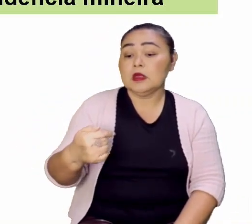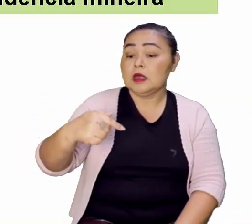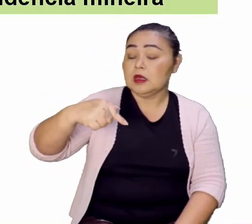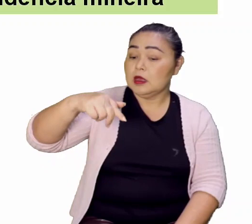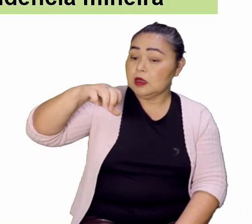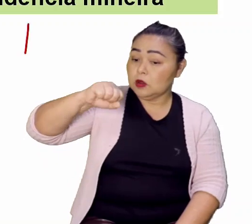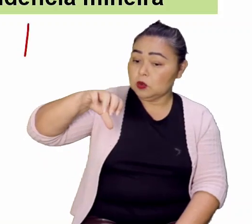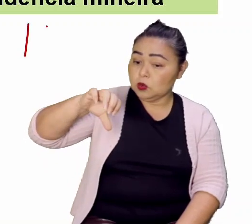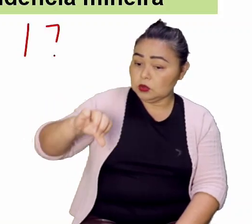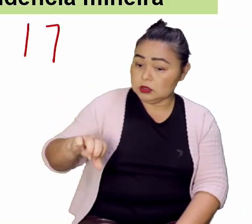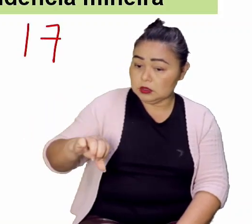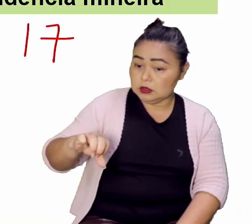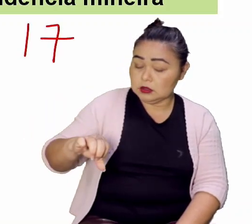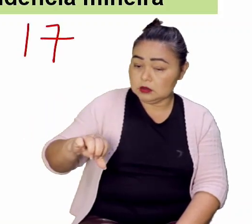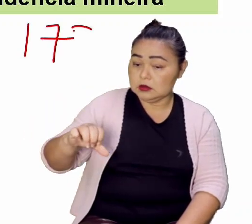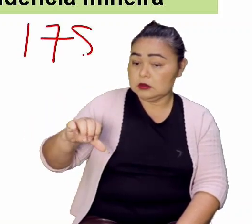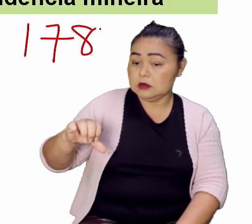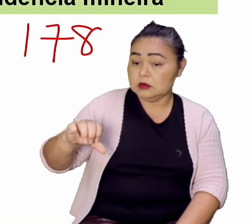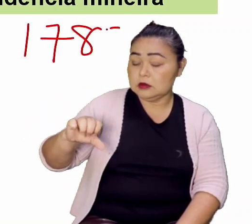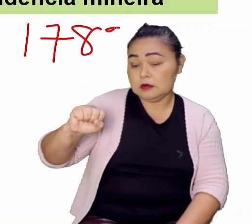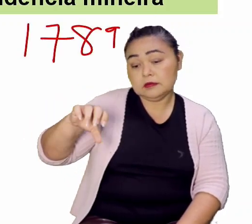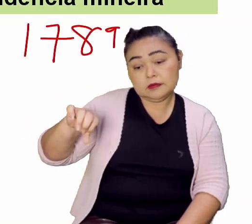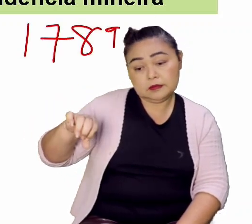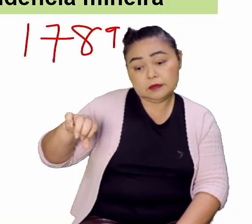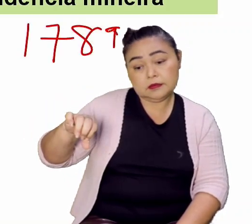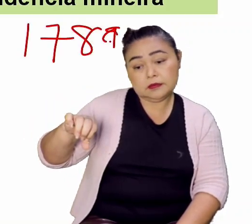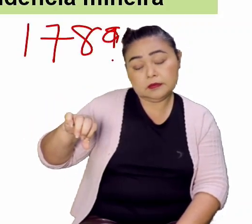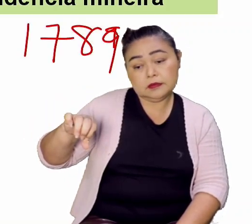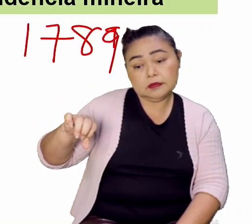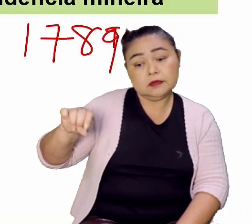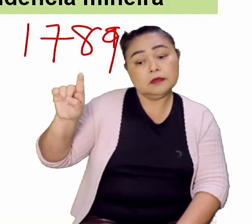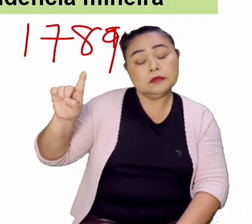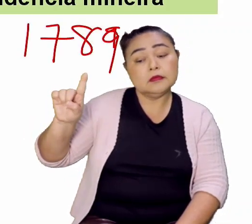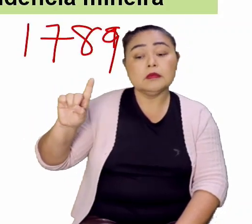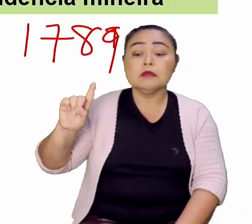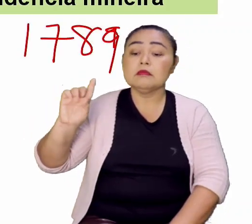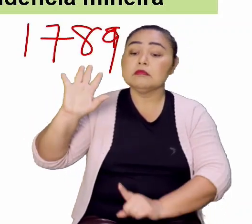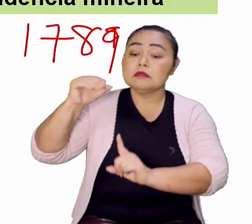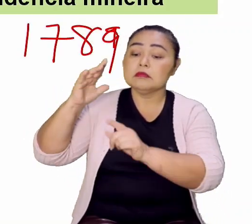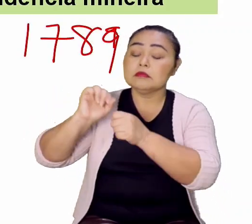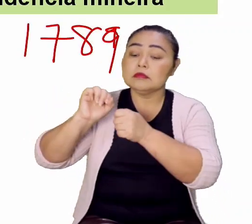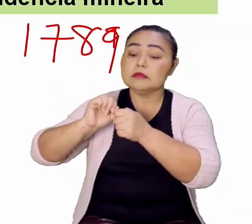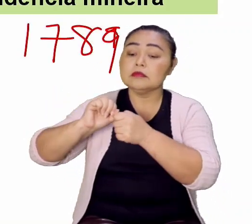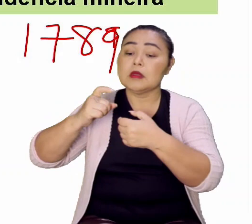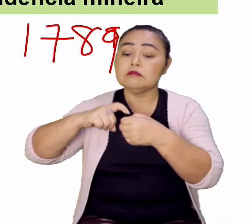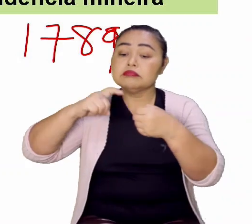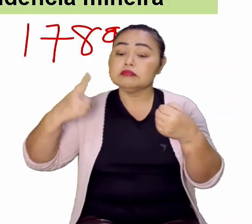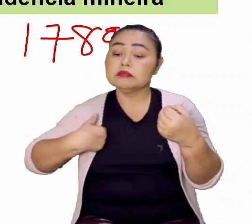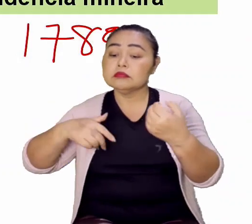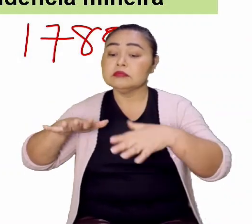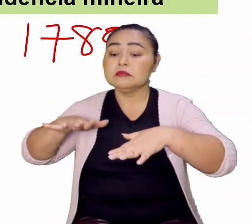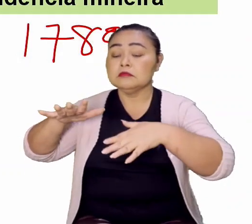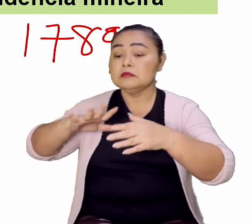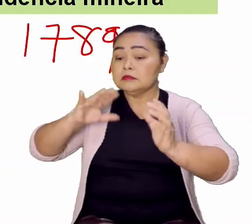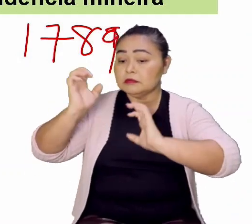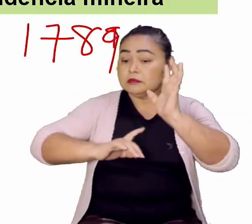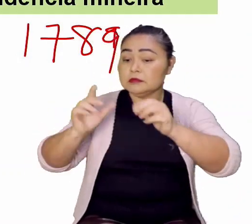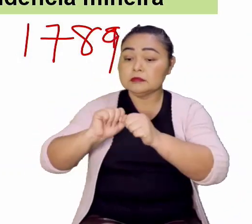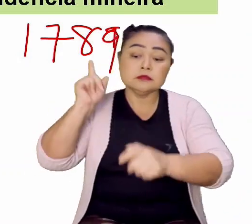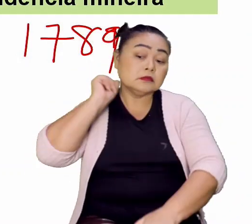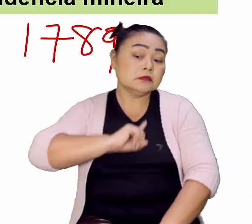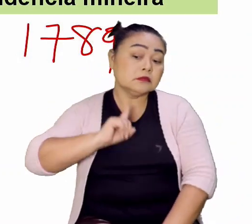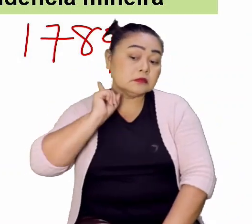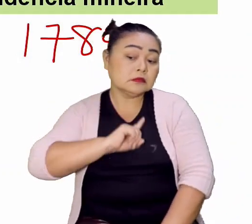a famosa Inconfidência Mineira. Pouco tempo